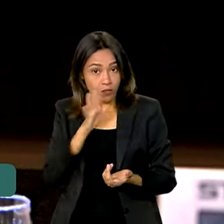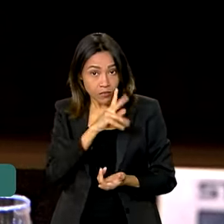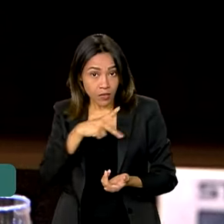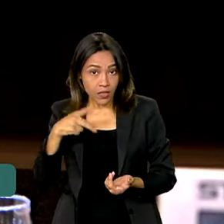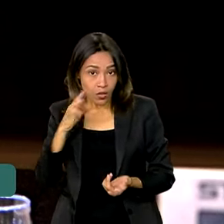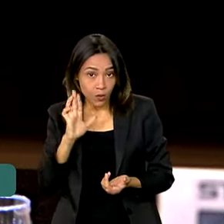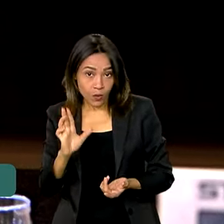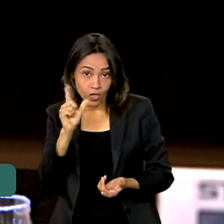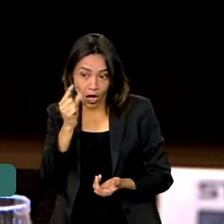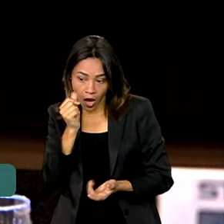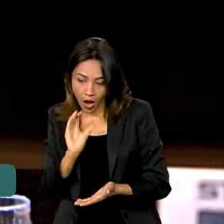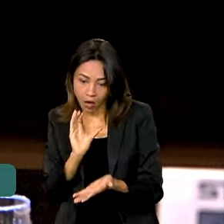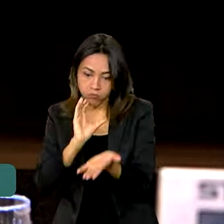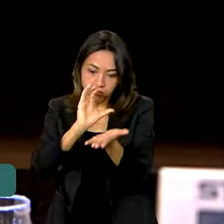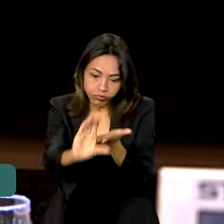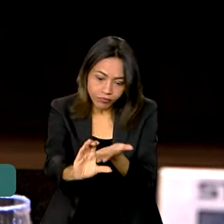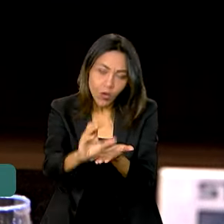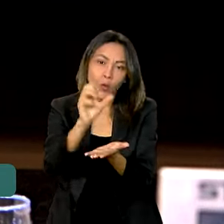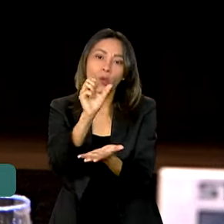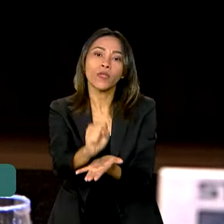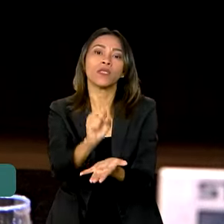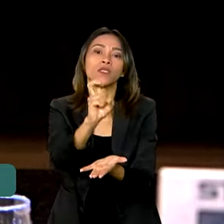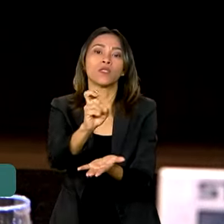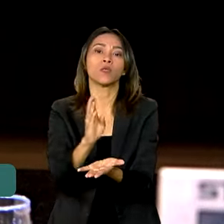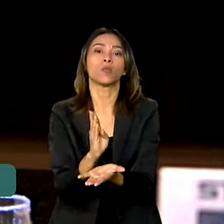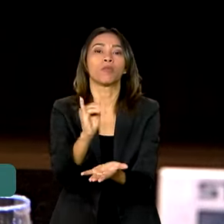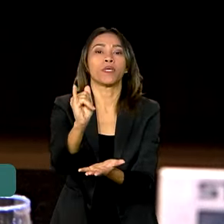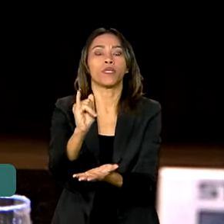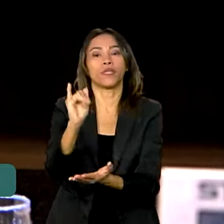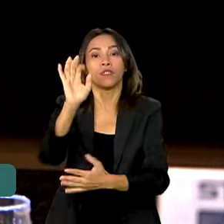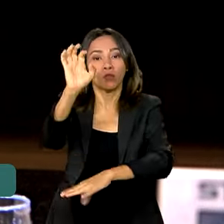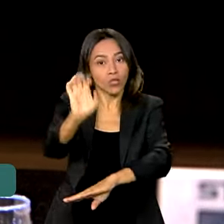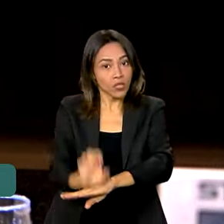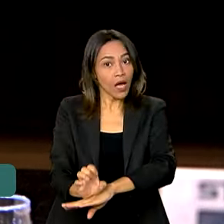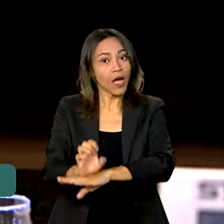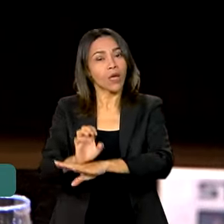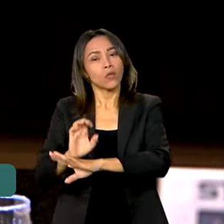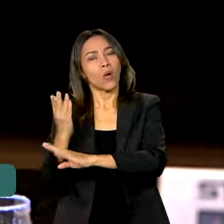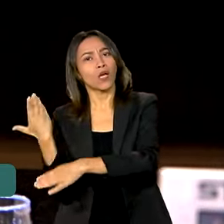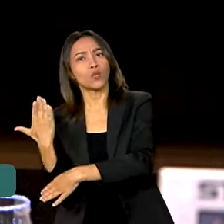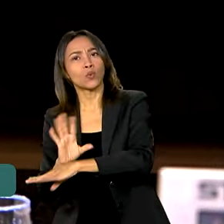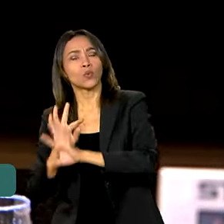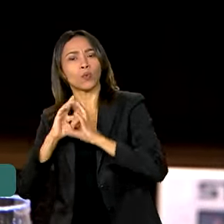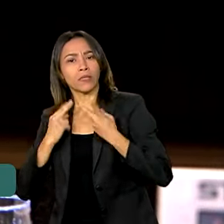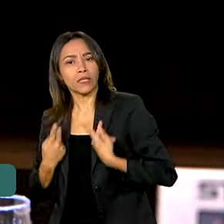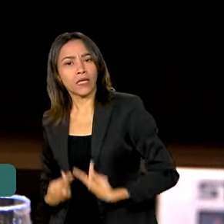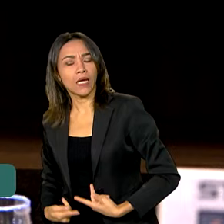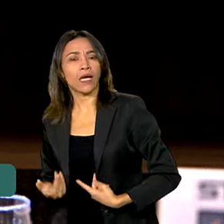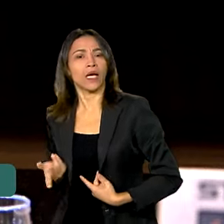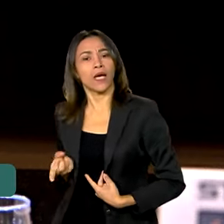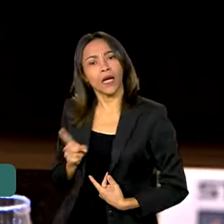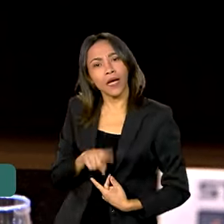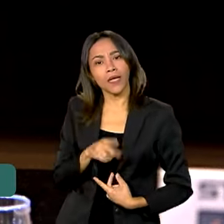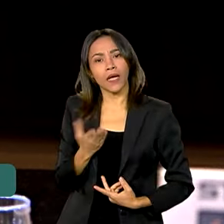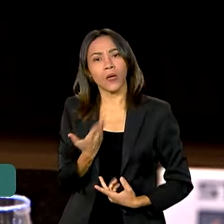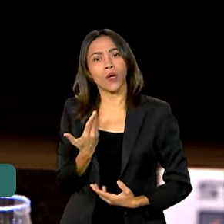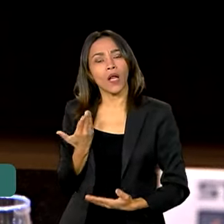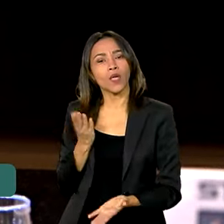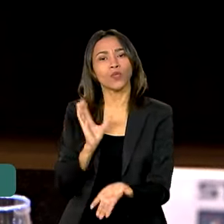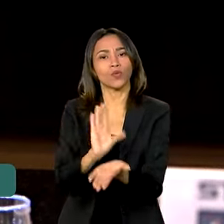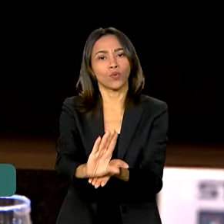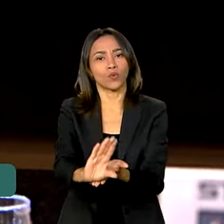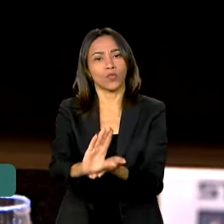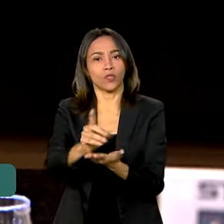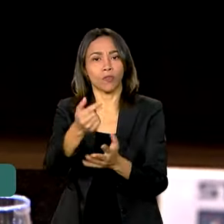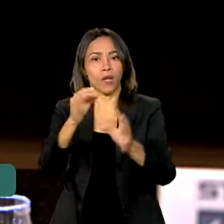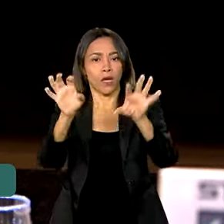torno de R 85 bilhões, tanto na ajuda humanitária, quanto no processo agora de reconstrução. O ministro